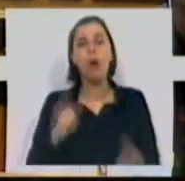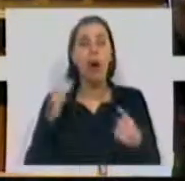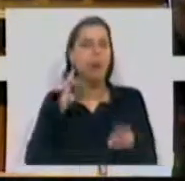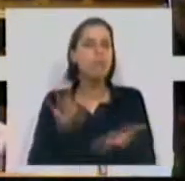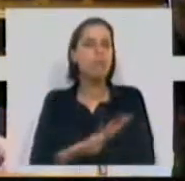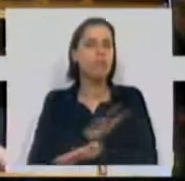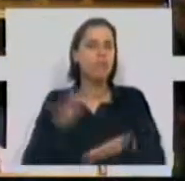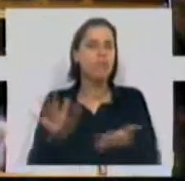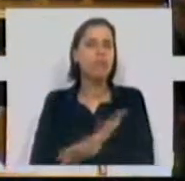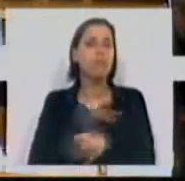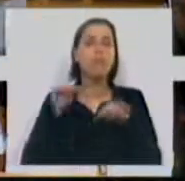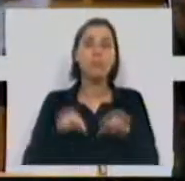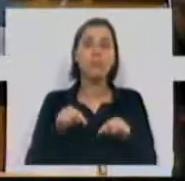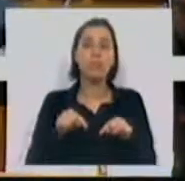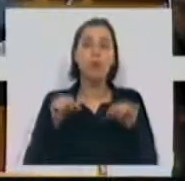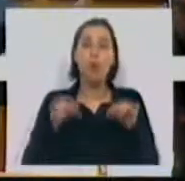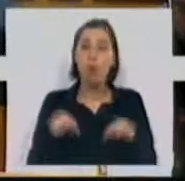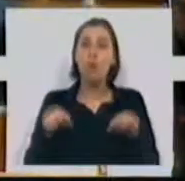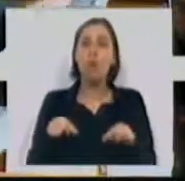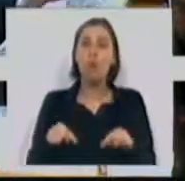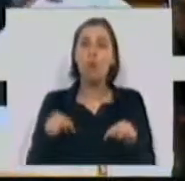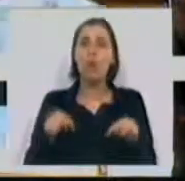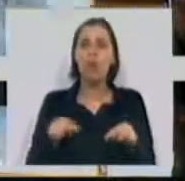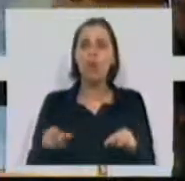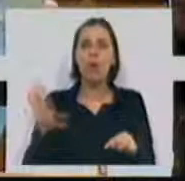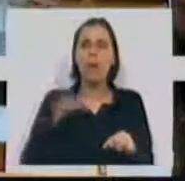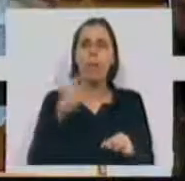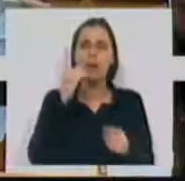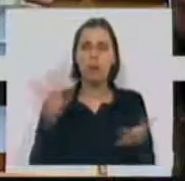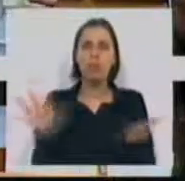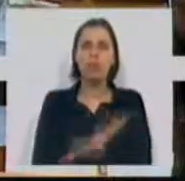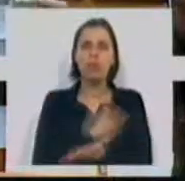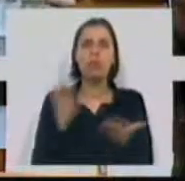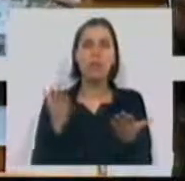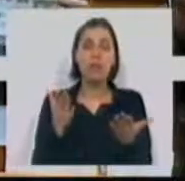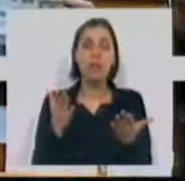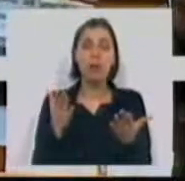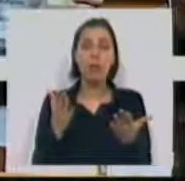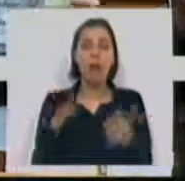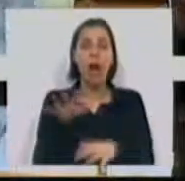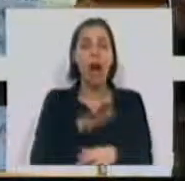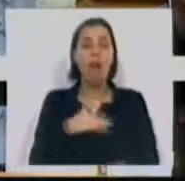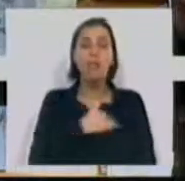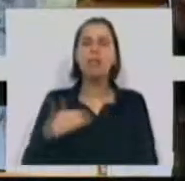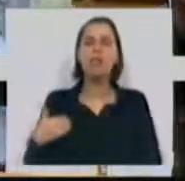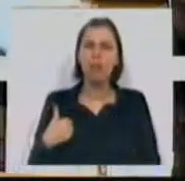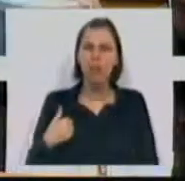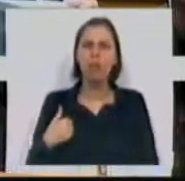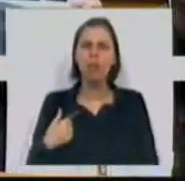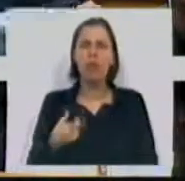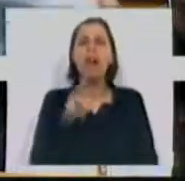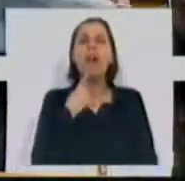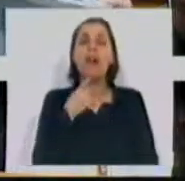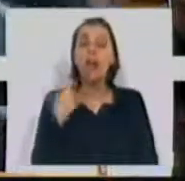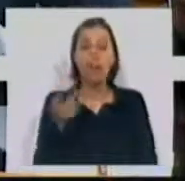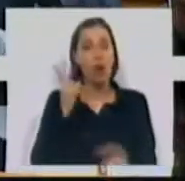notícias. Ainda esta, ainda hoje, ainda hoje mais uma notícia relativamente à área da saúde. Isto quer